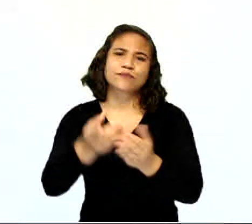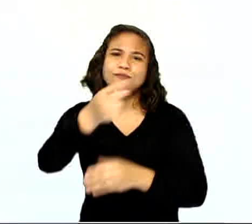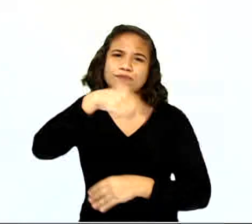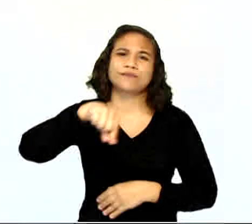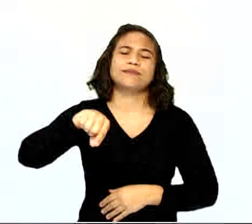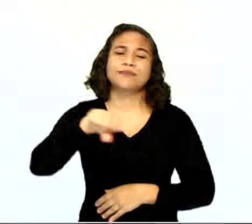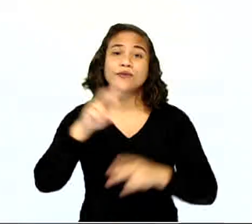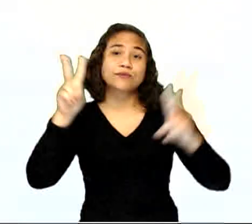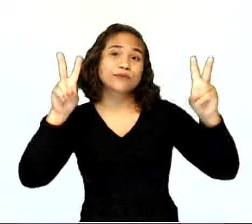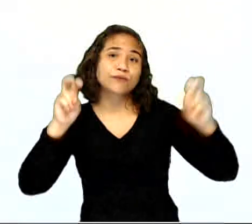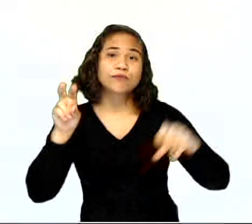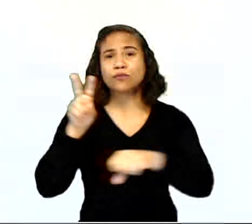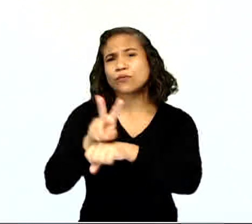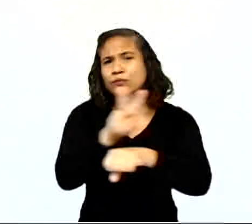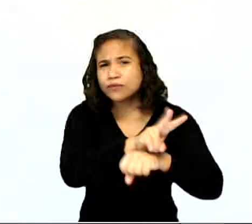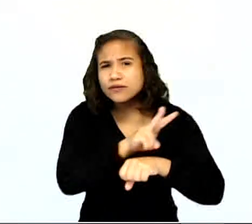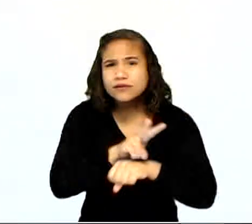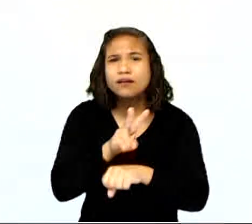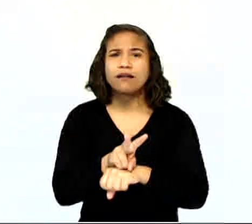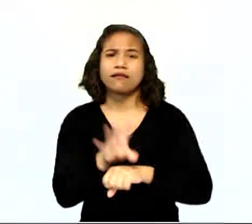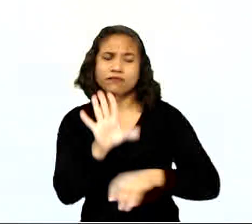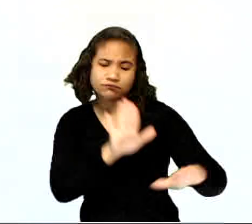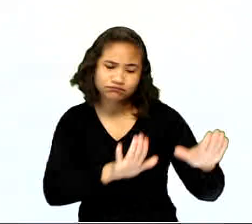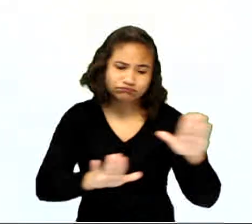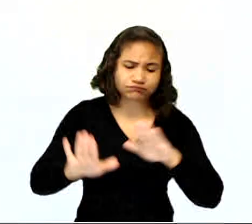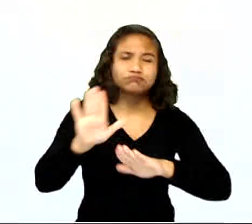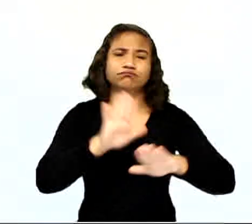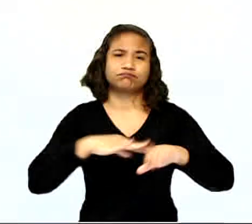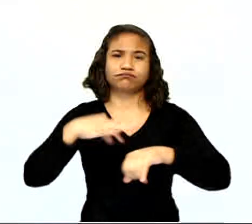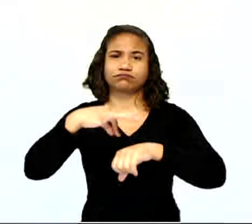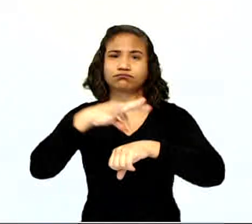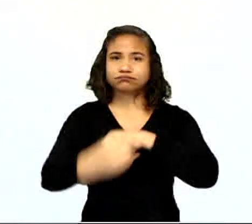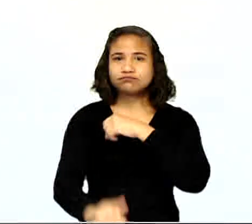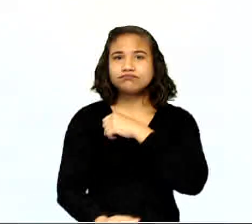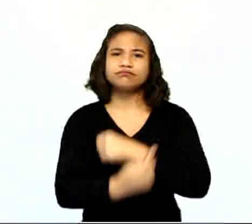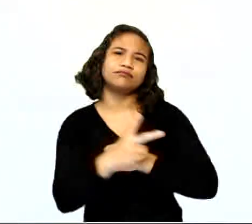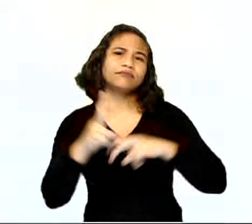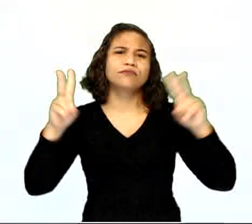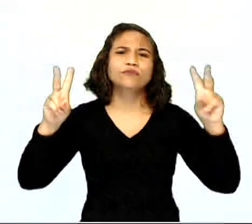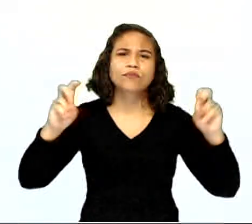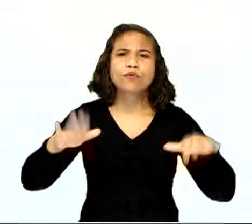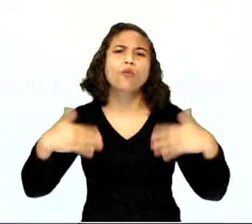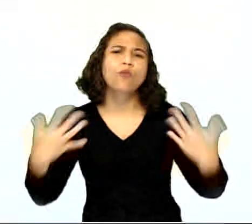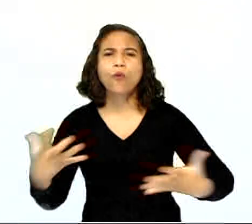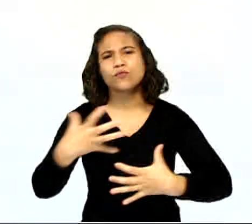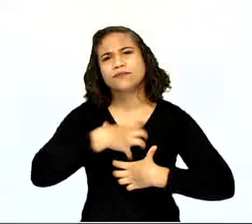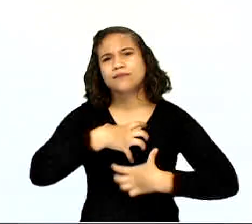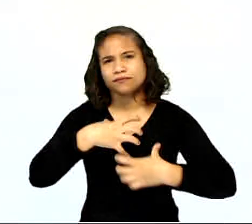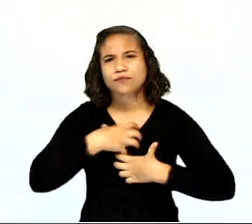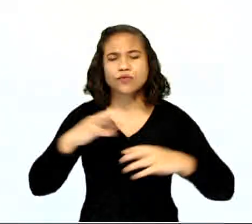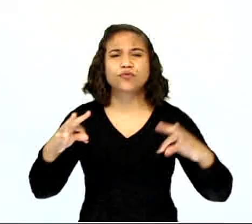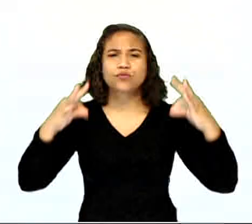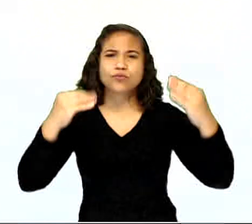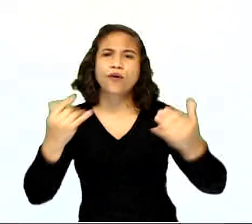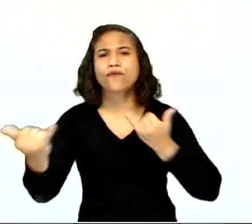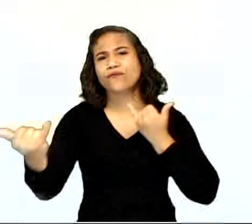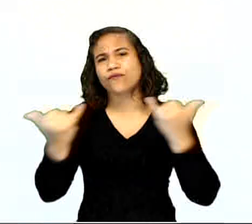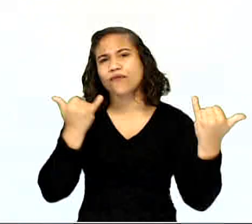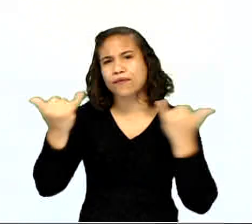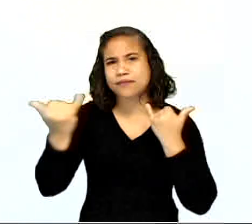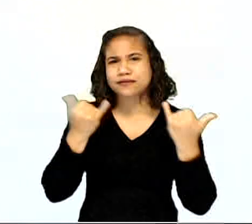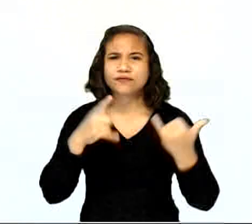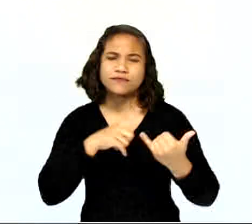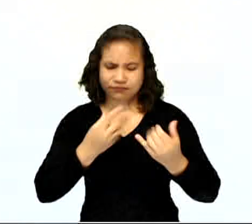Sobre os cuidados que tem que ter com o Aedes aegypti. Sobre quais os sintomas. Todas essas informações que nós